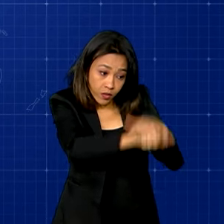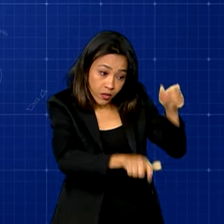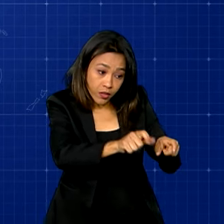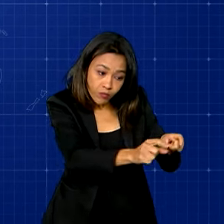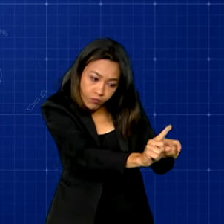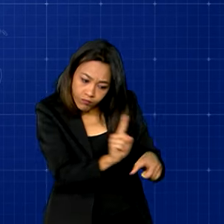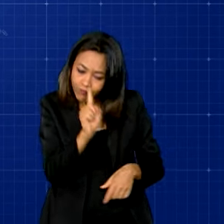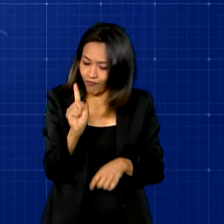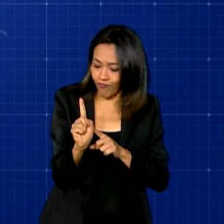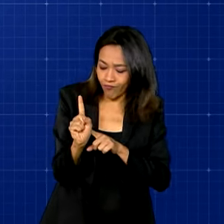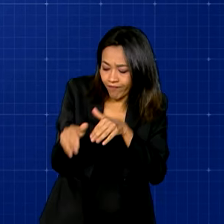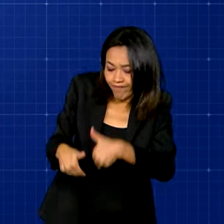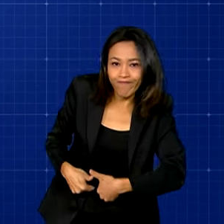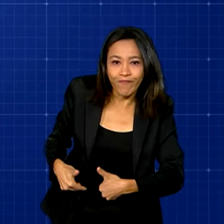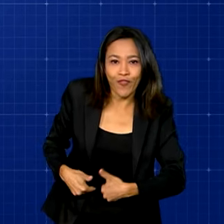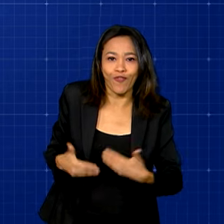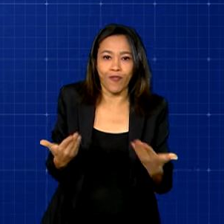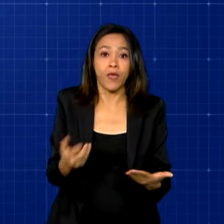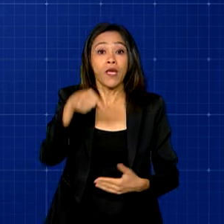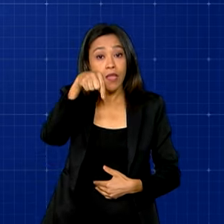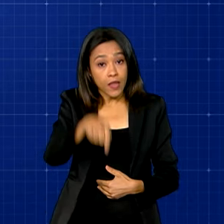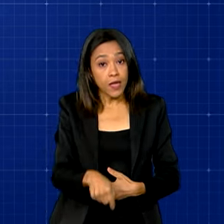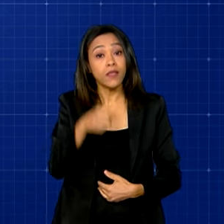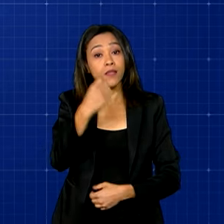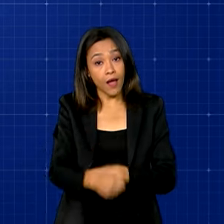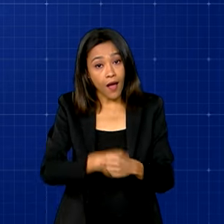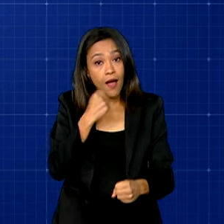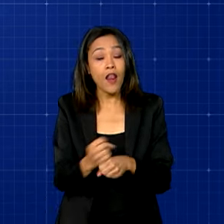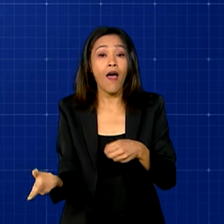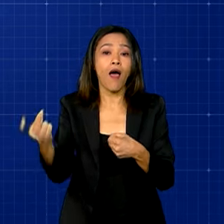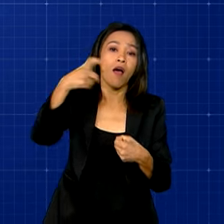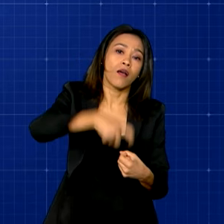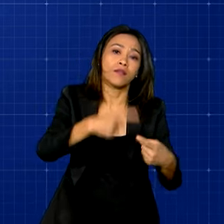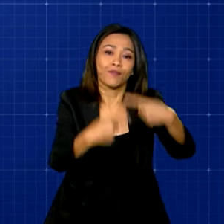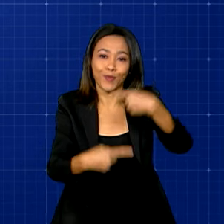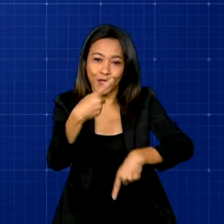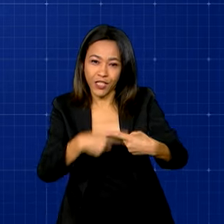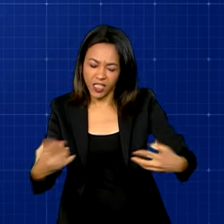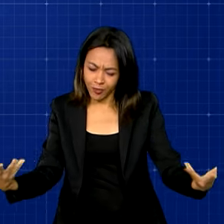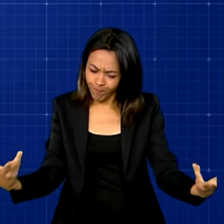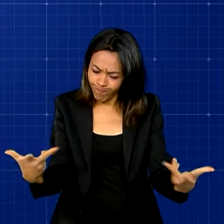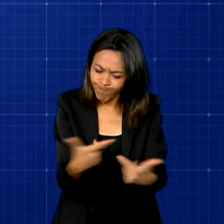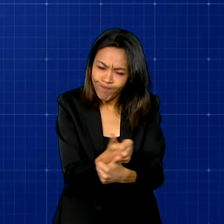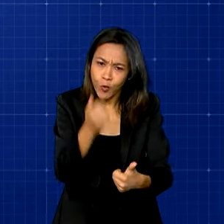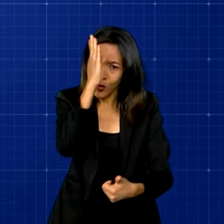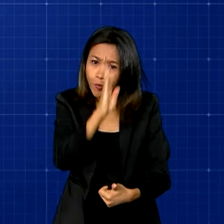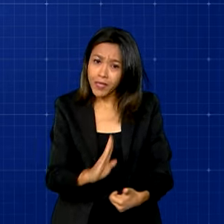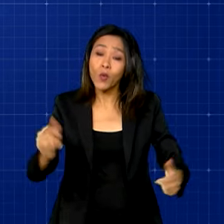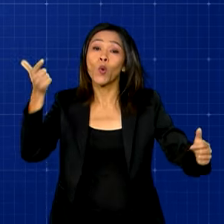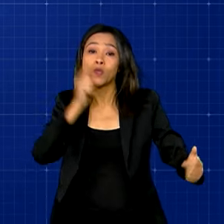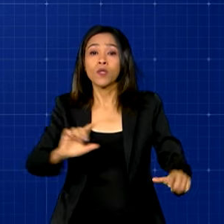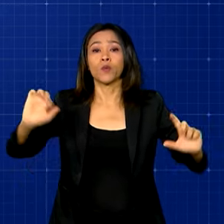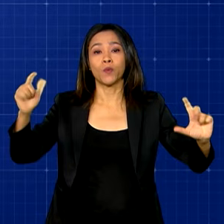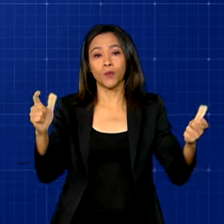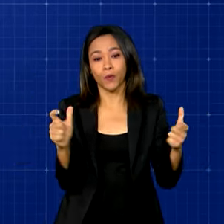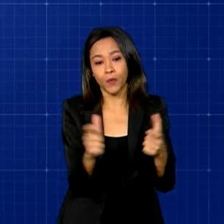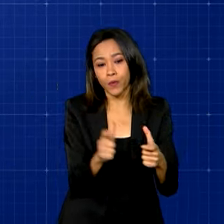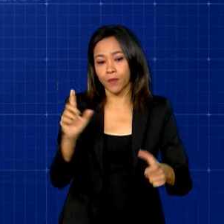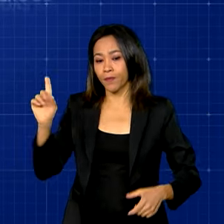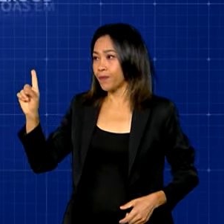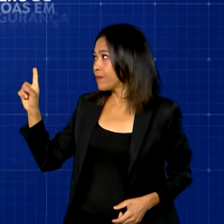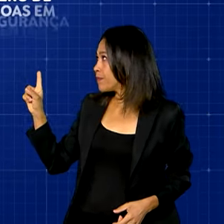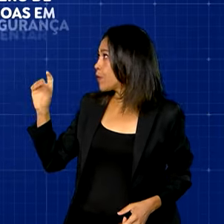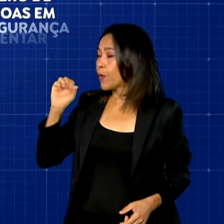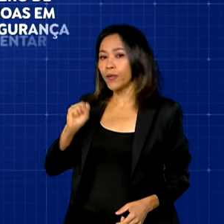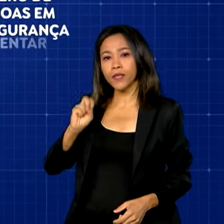planeta. Nesse mesmo ano, com a volta de políticas sociais eficazes, o Brasil conseguiu reduzir em 85%